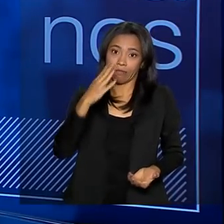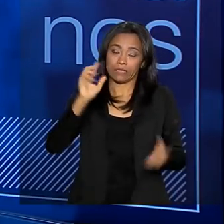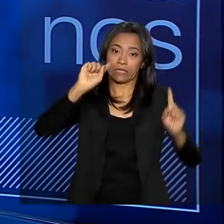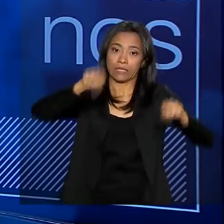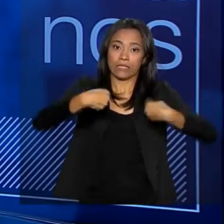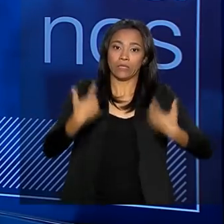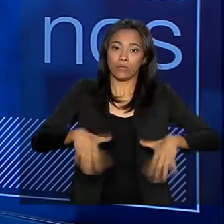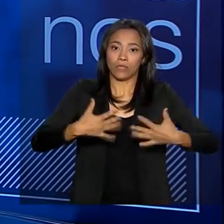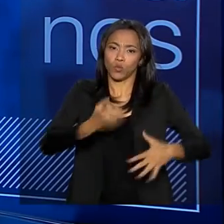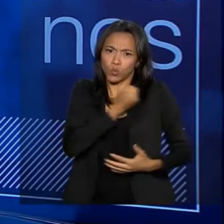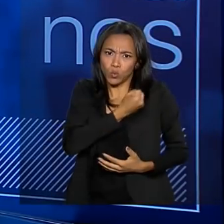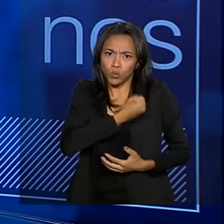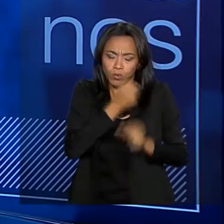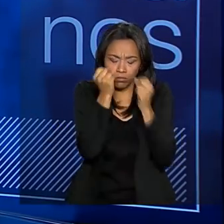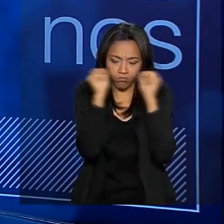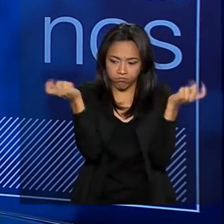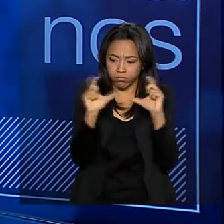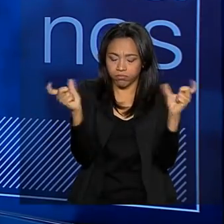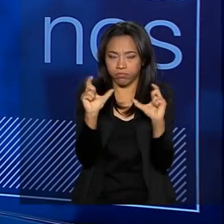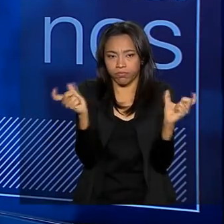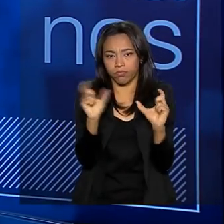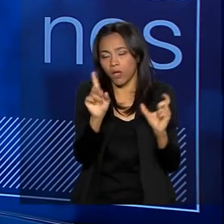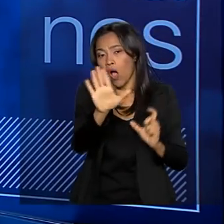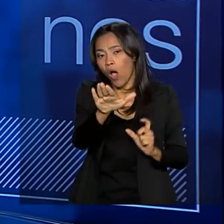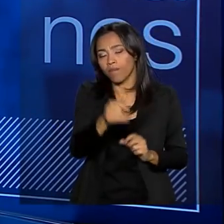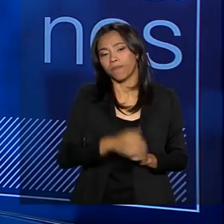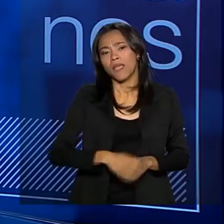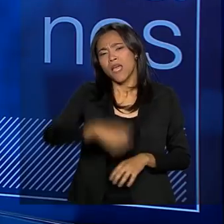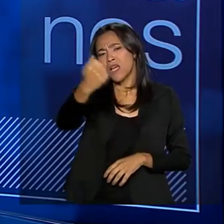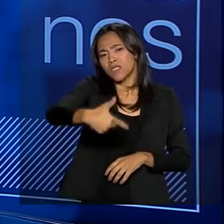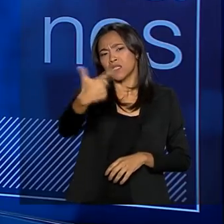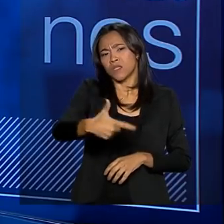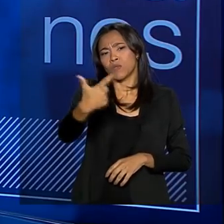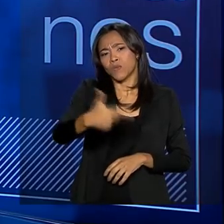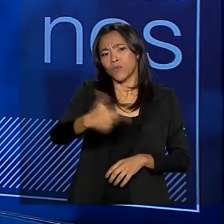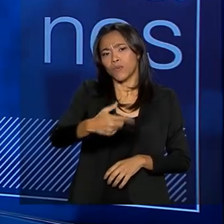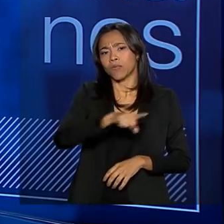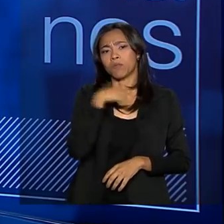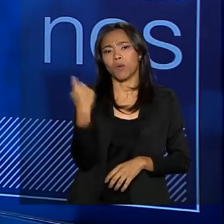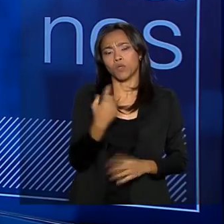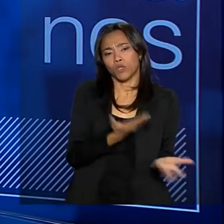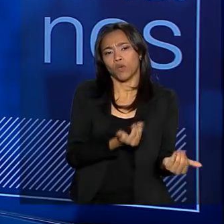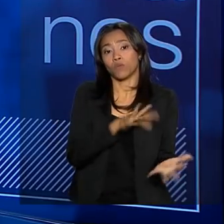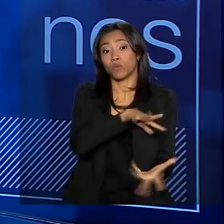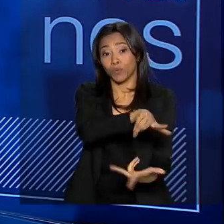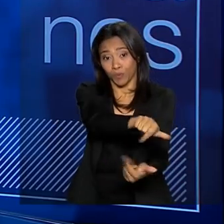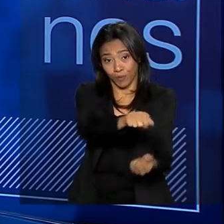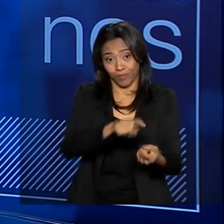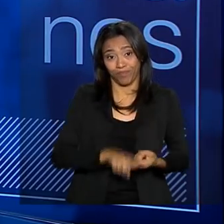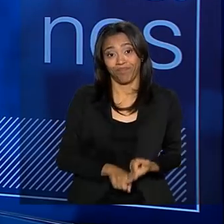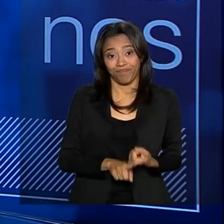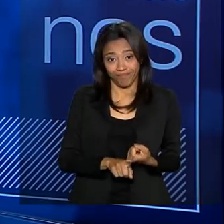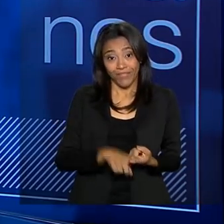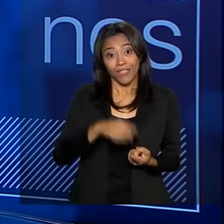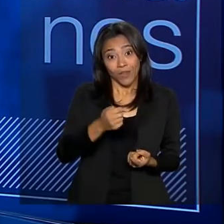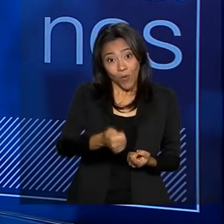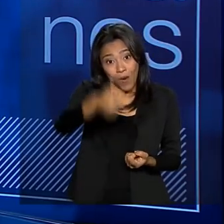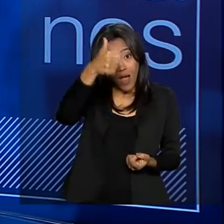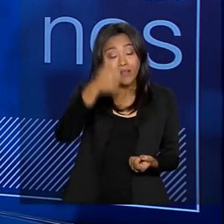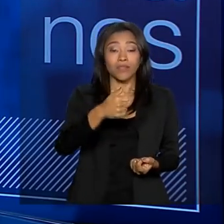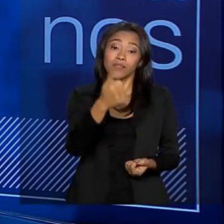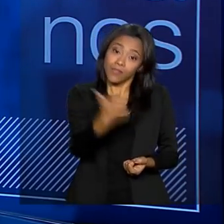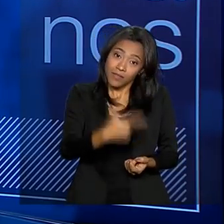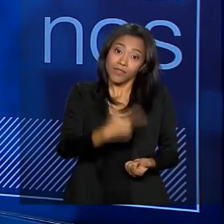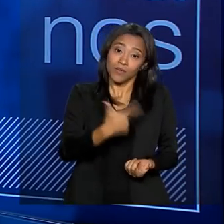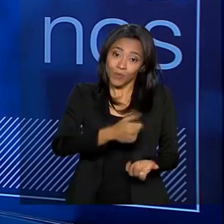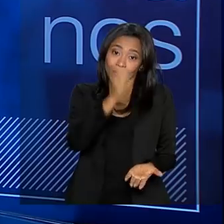são de assustar. Veja só, já é a segunda causa morte entre jovens no mundo e já está quase sendo a segunda causa no